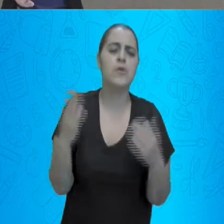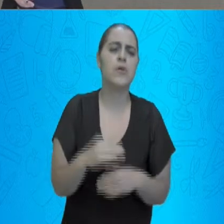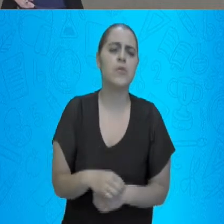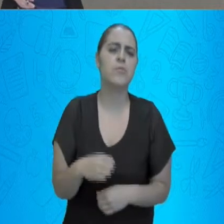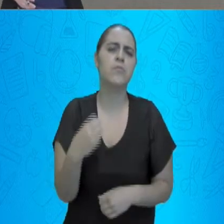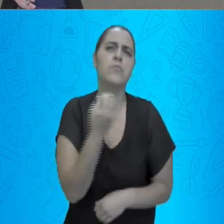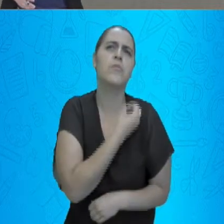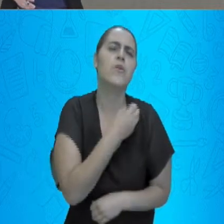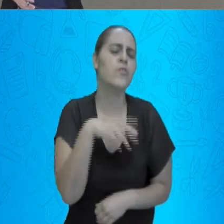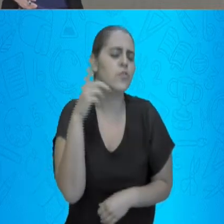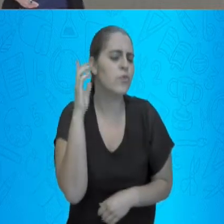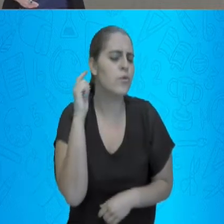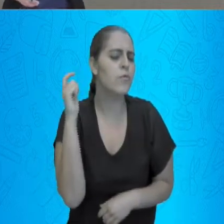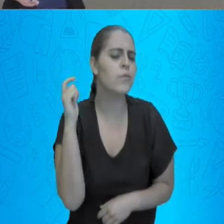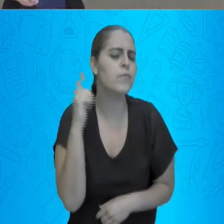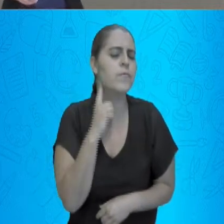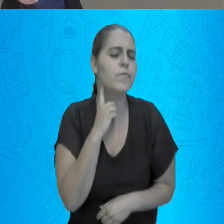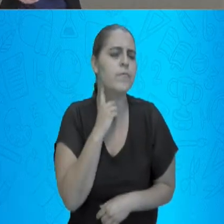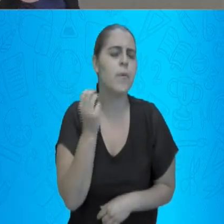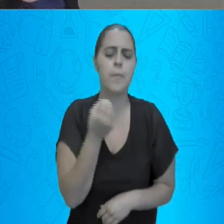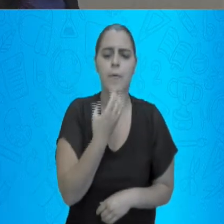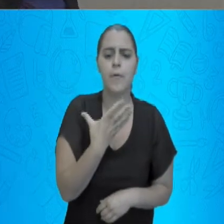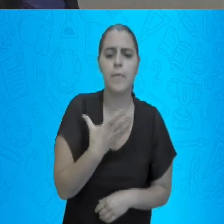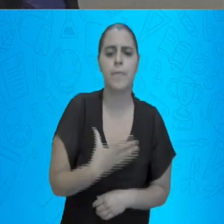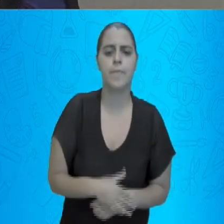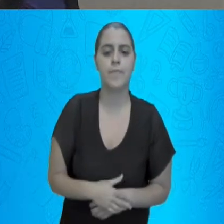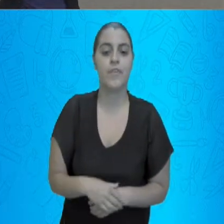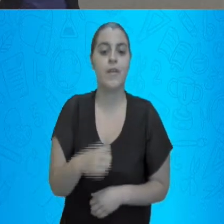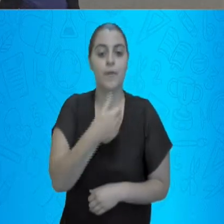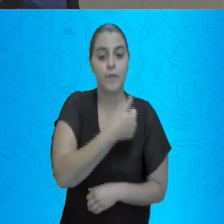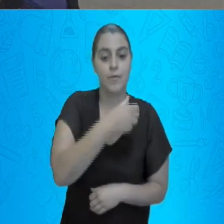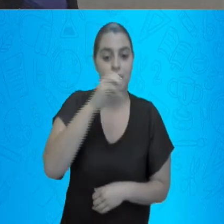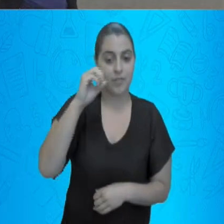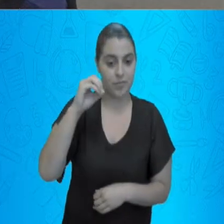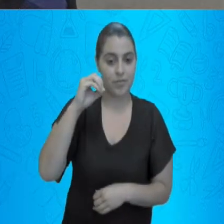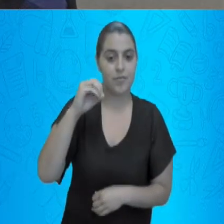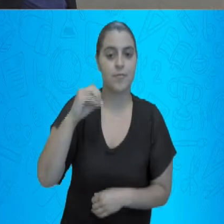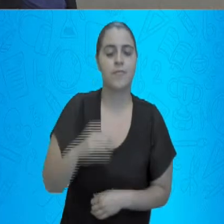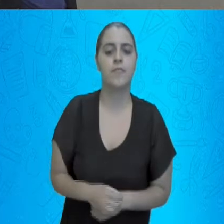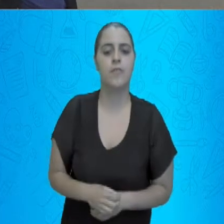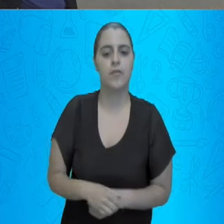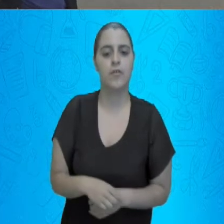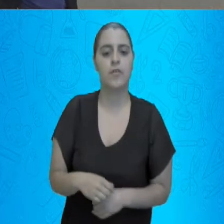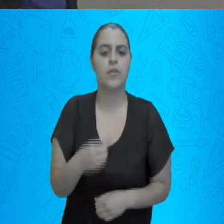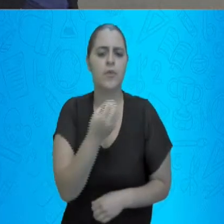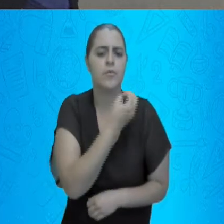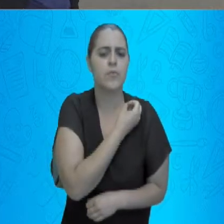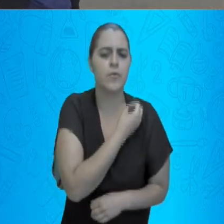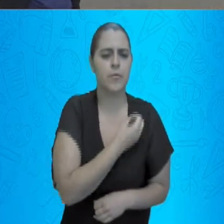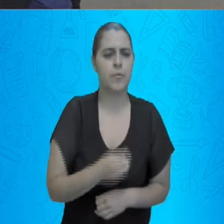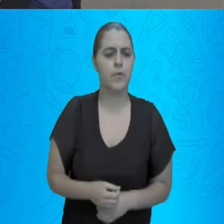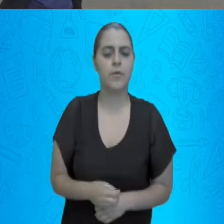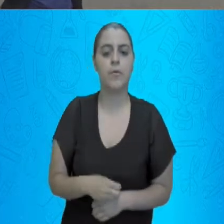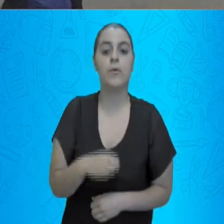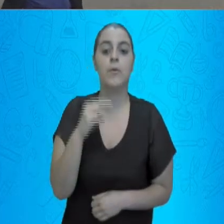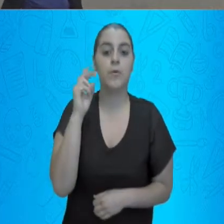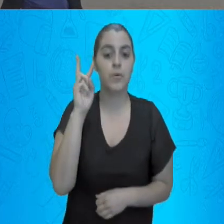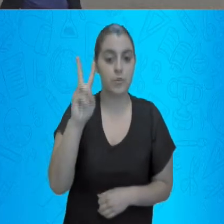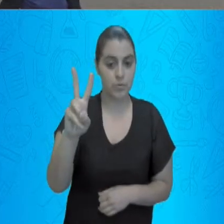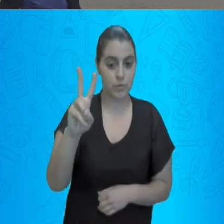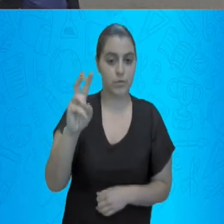Deixa eu ouvir. Muito bem. O 10 já é um número com dois